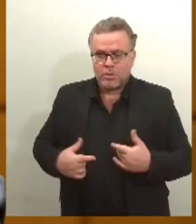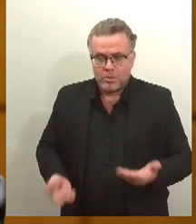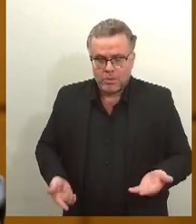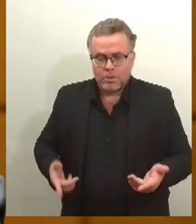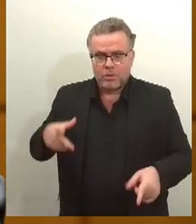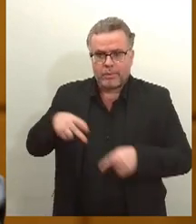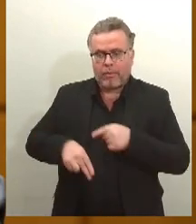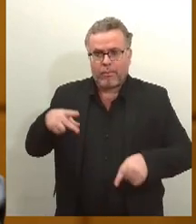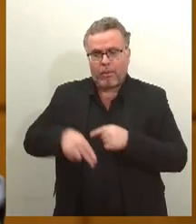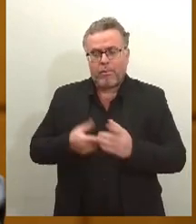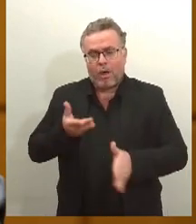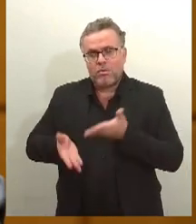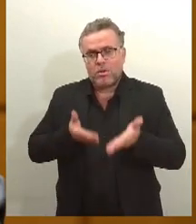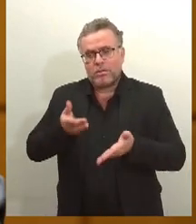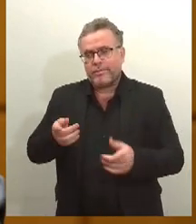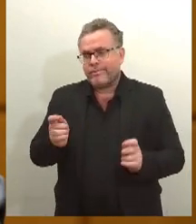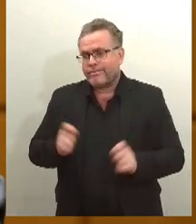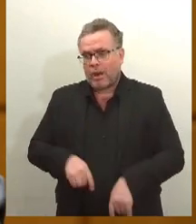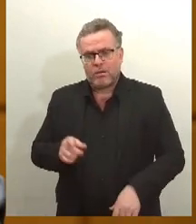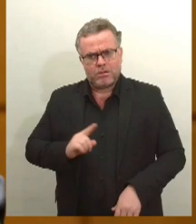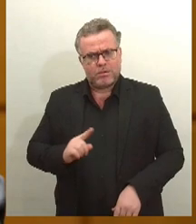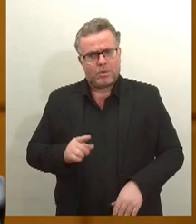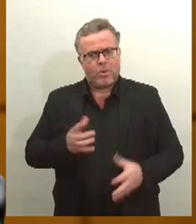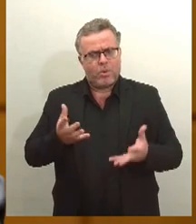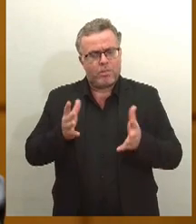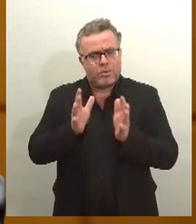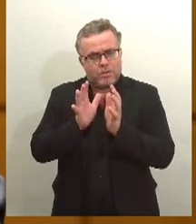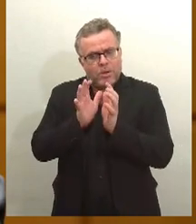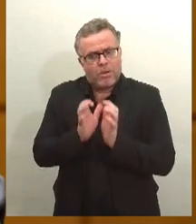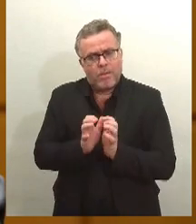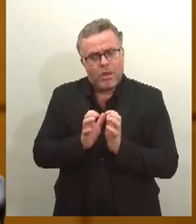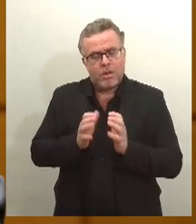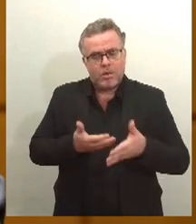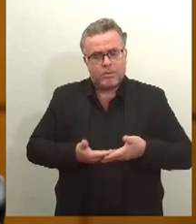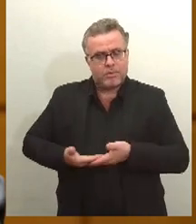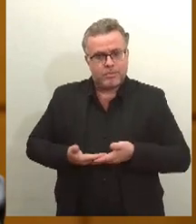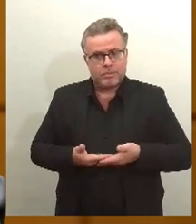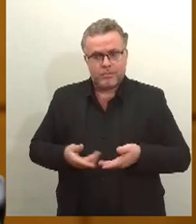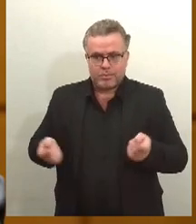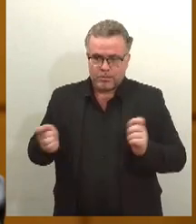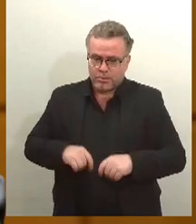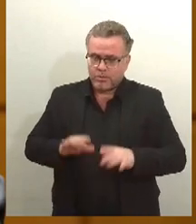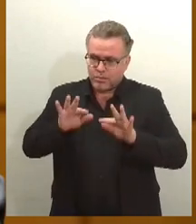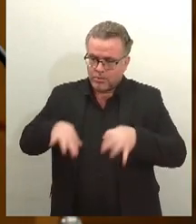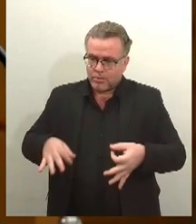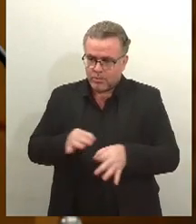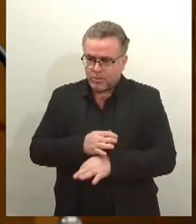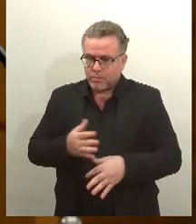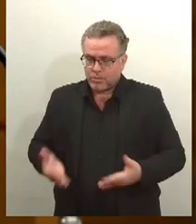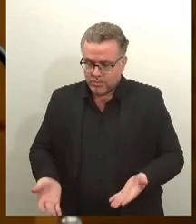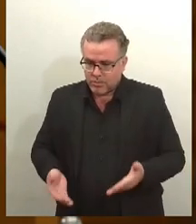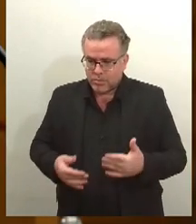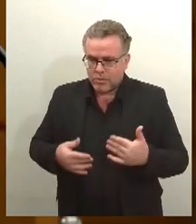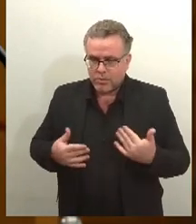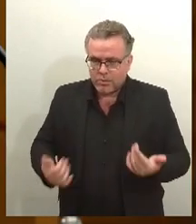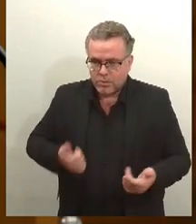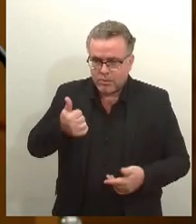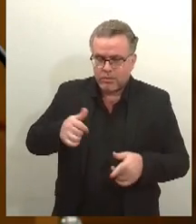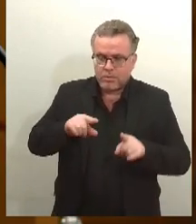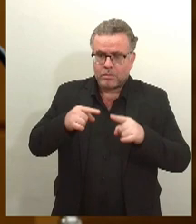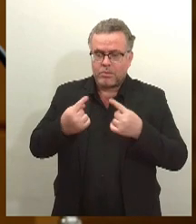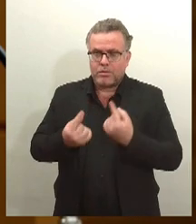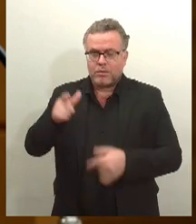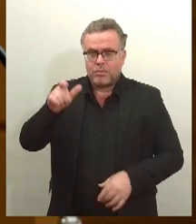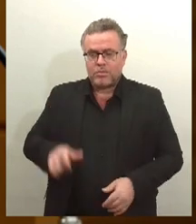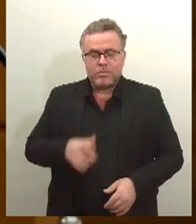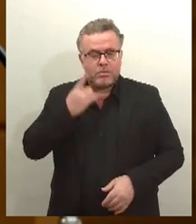às crianças com microcefalia. Bem, finalizando os discursos da primeira sessão da semana, o deputado Chico